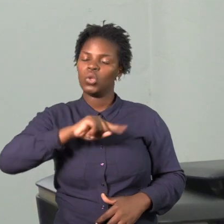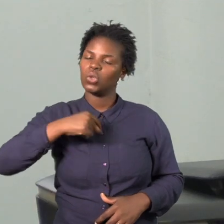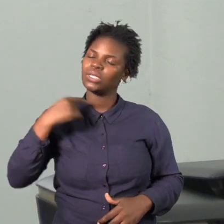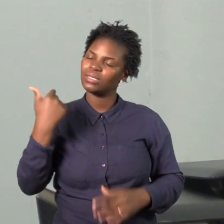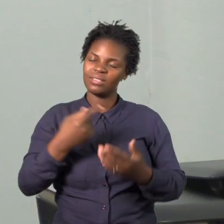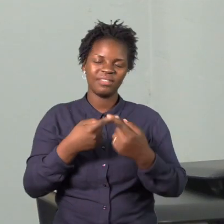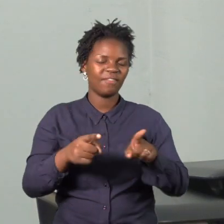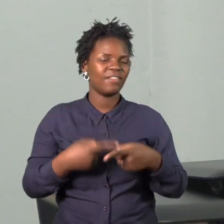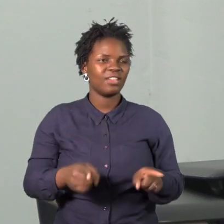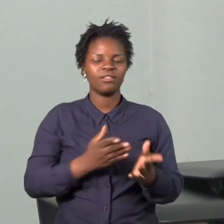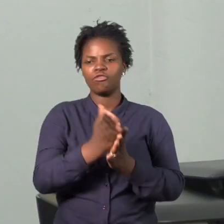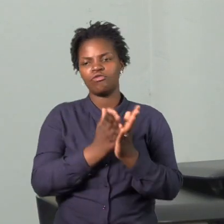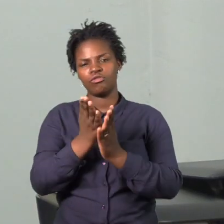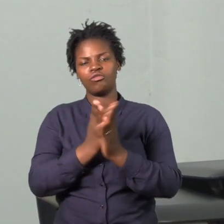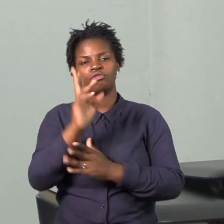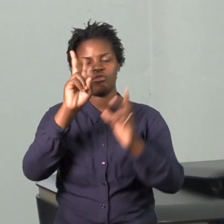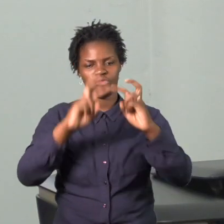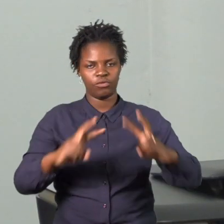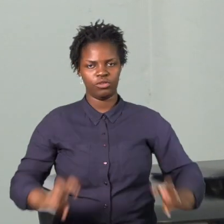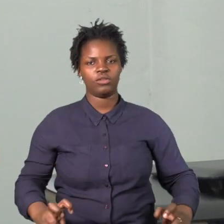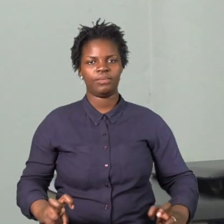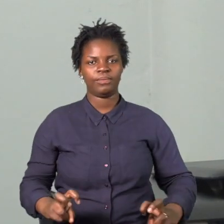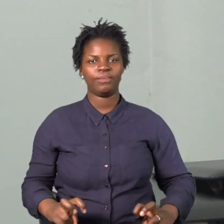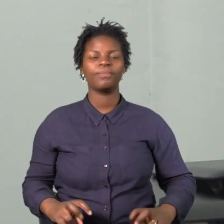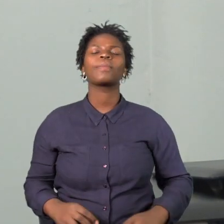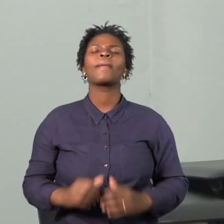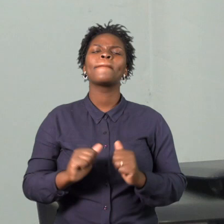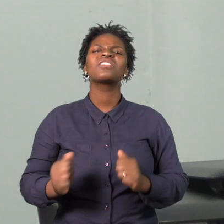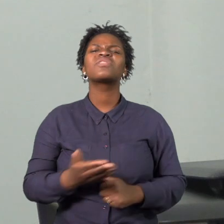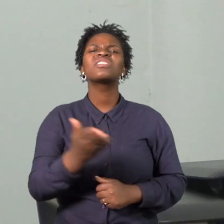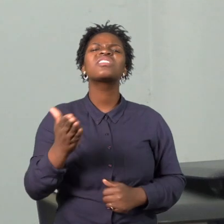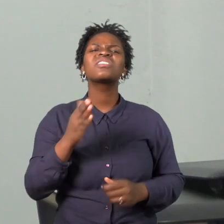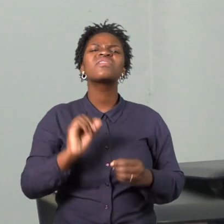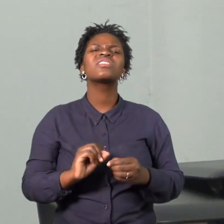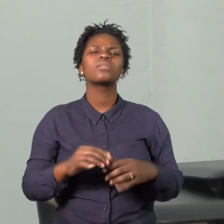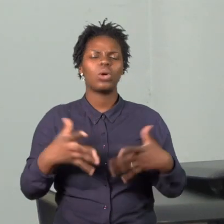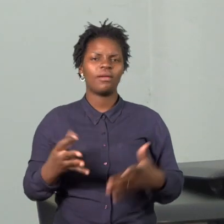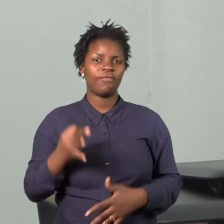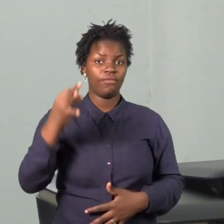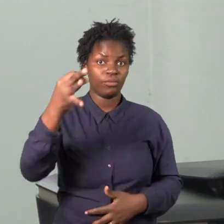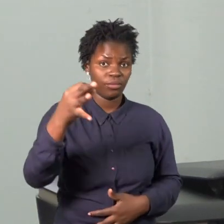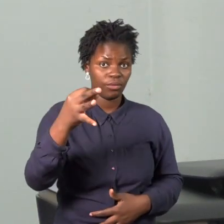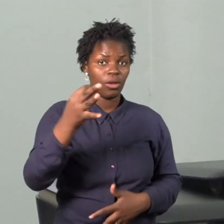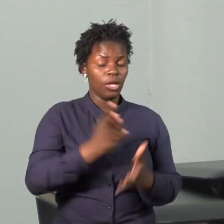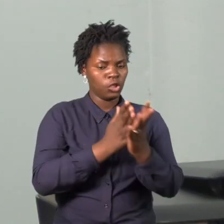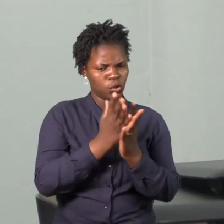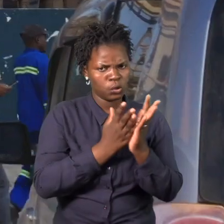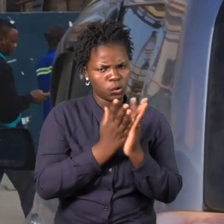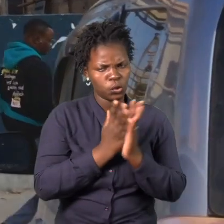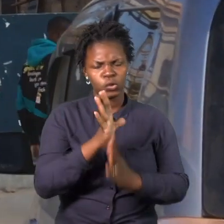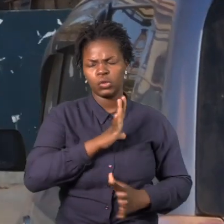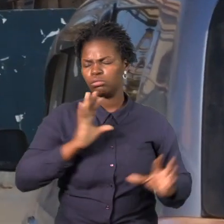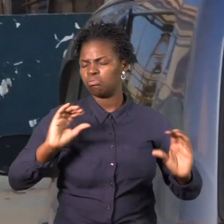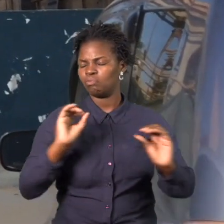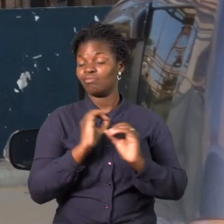estratégia ali, clara. Está lá um dispositivo legal que é preciso cumprir. Porque é preciso perceber que nós estamos a lidar com vidas humanas.